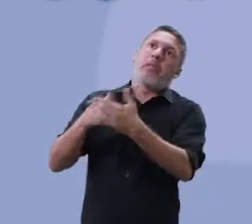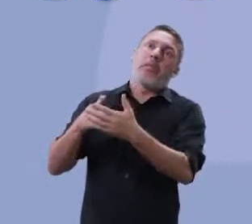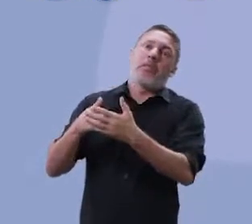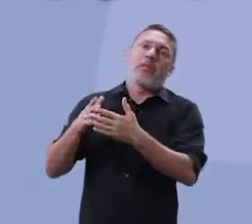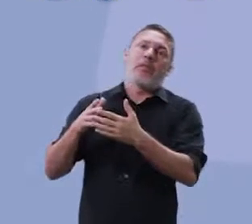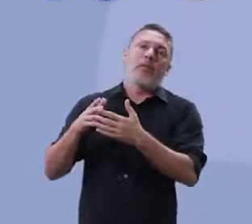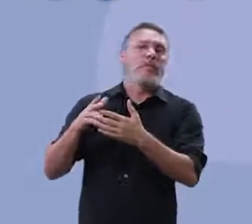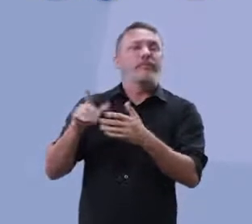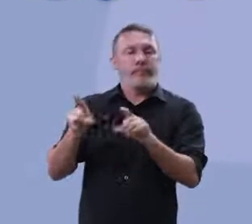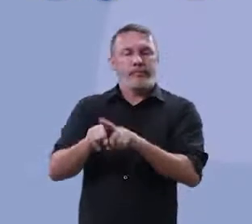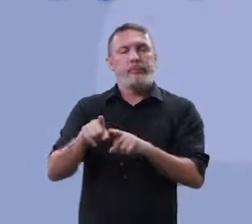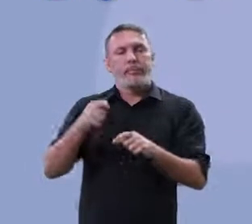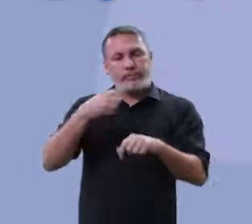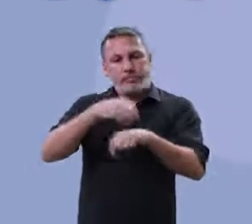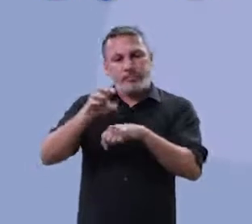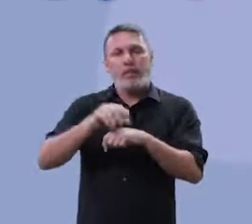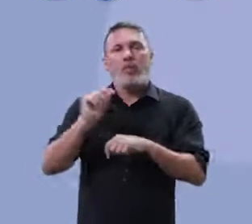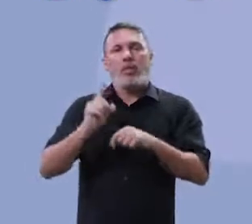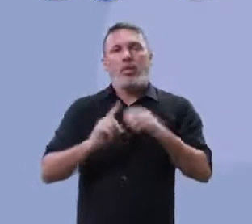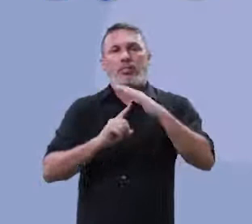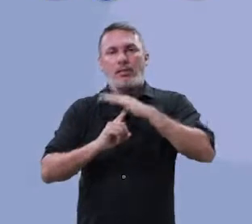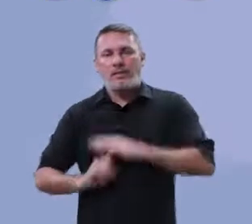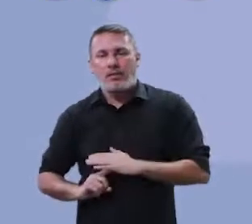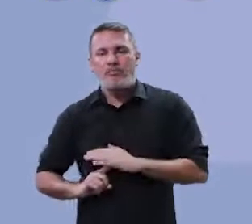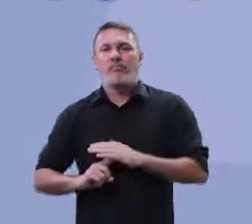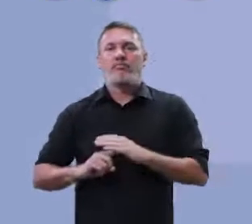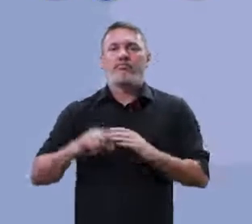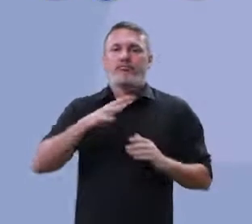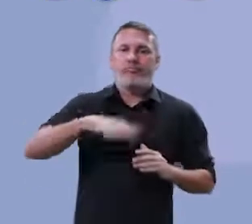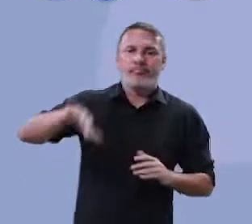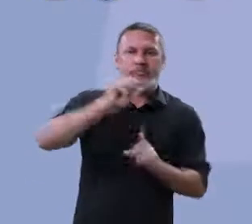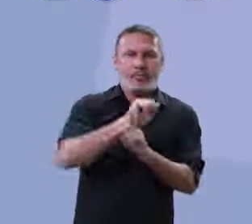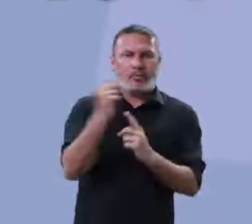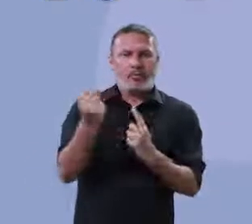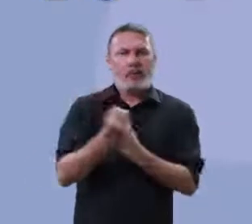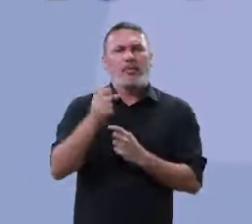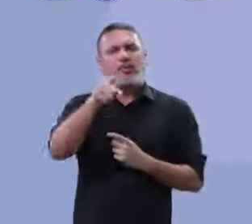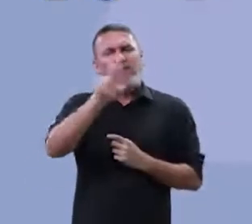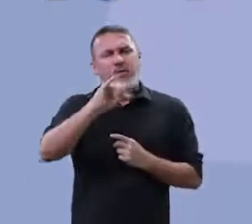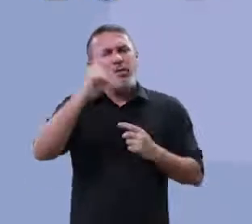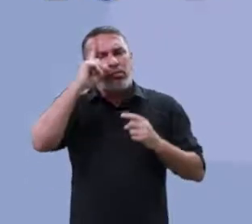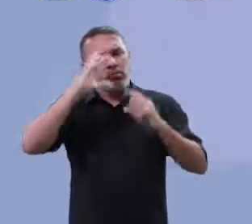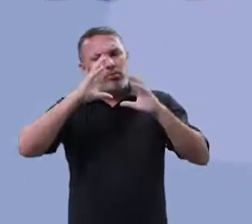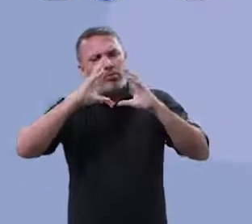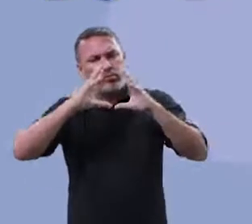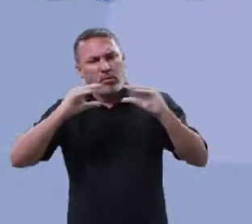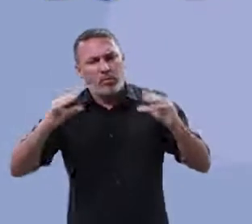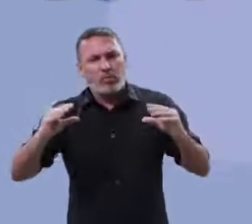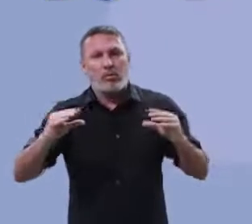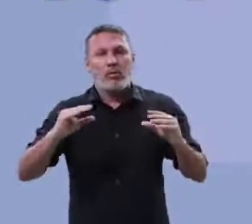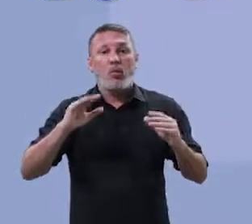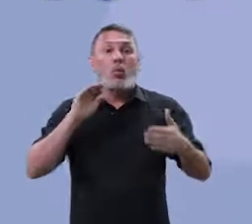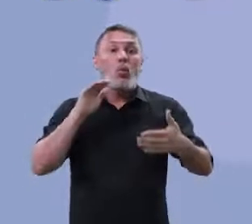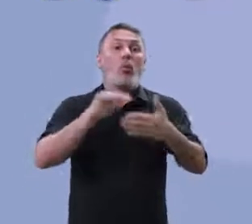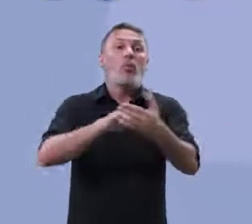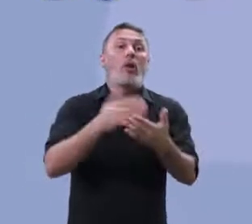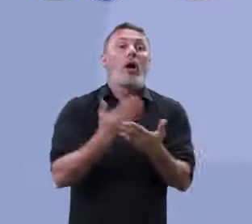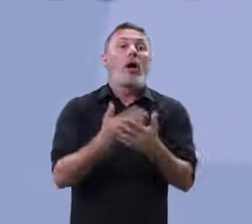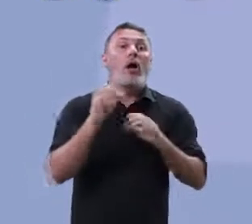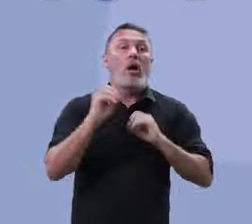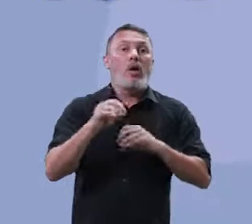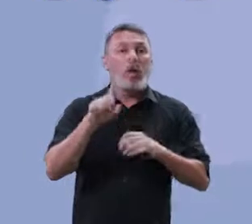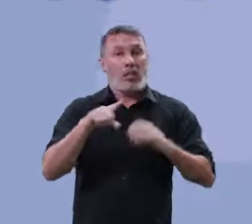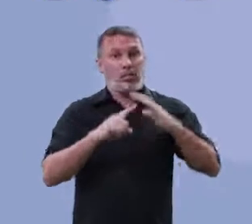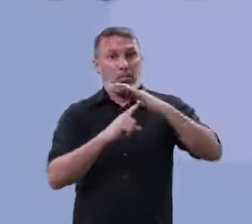tabu. É falar sobre depressão e seus impactos na sociedade. Pode ficar super tranquilo, meu aluno, que essa última aula sobre